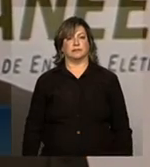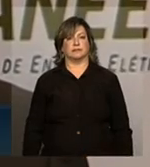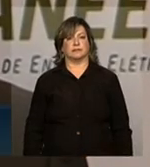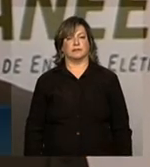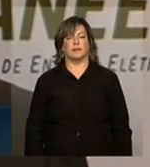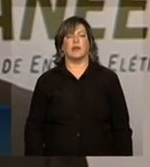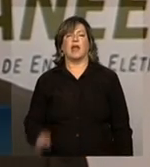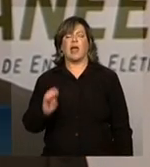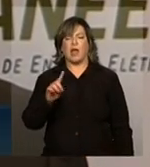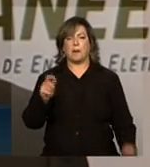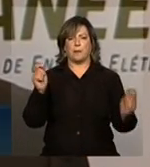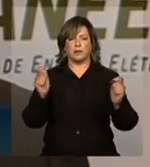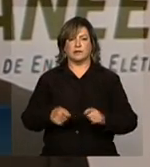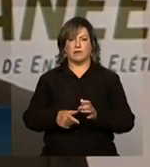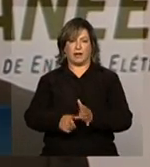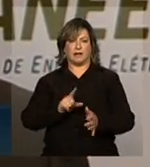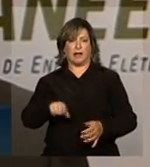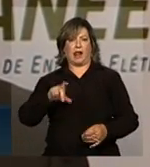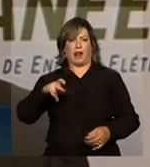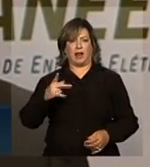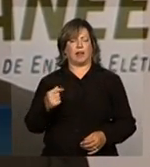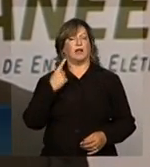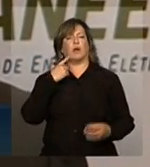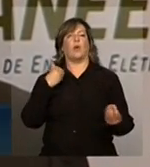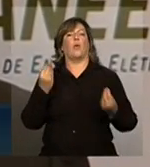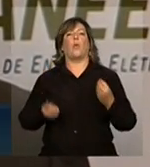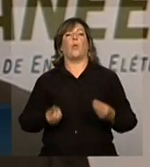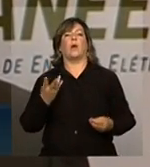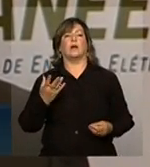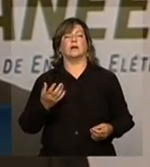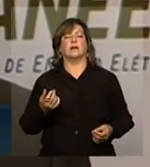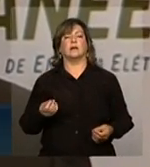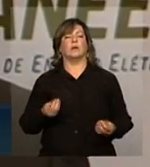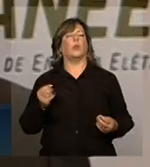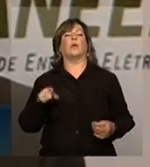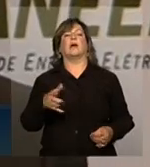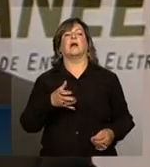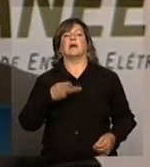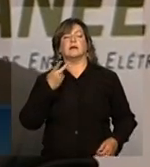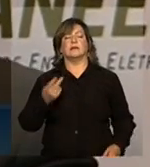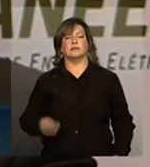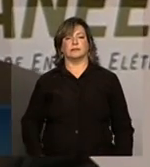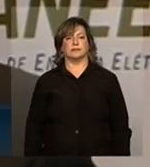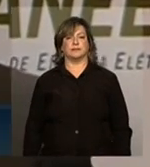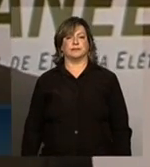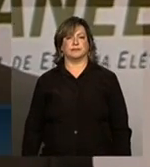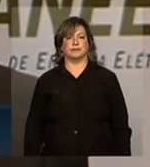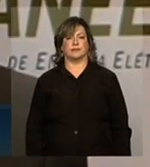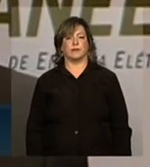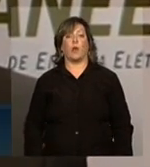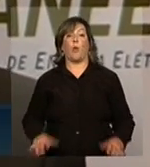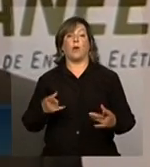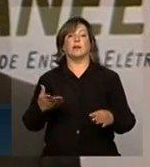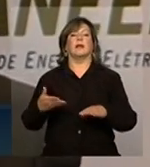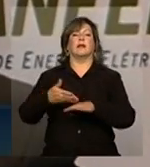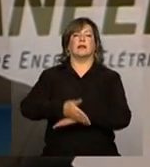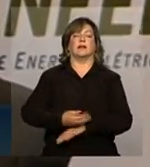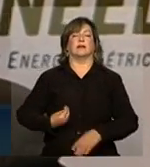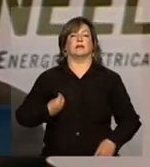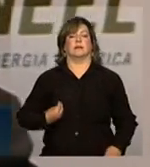Possível antecipação da linha seria de quanto? Dá para ter uma noção? que isso significaria? Quando ela entraria?